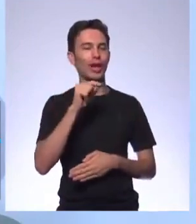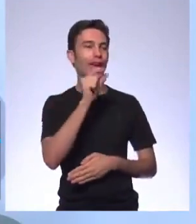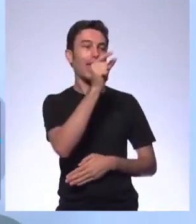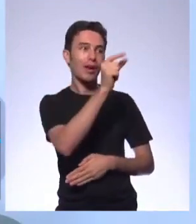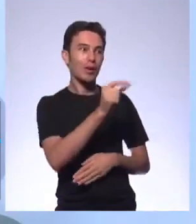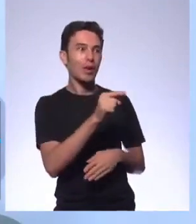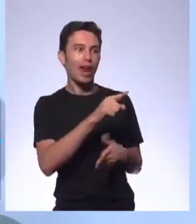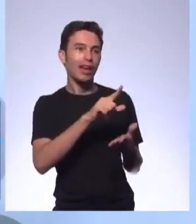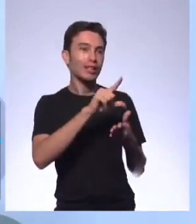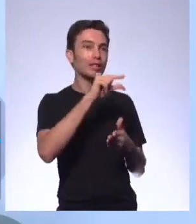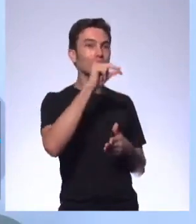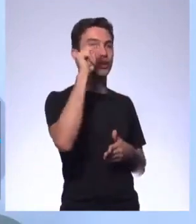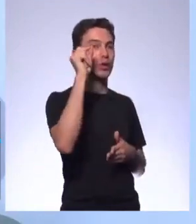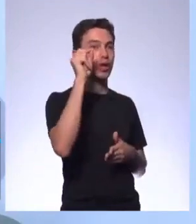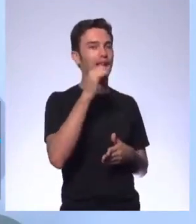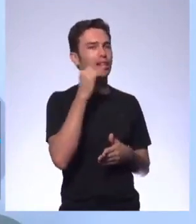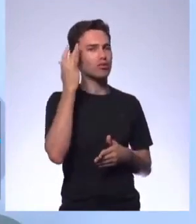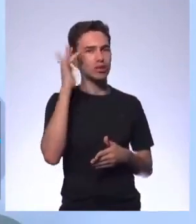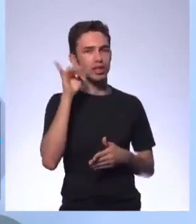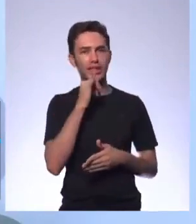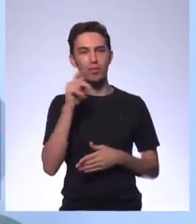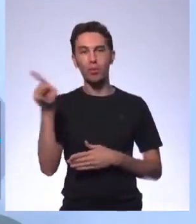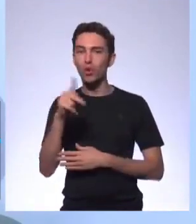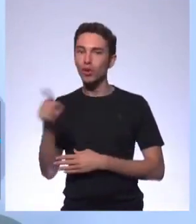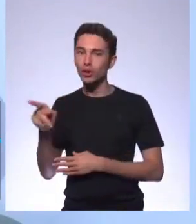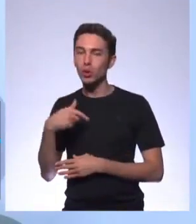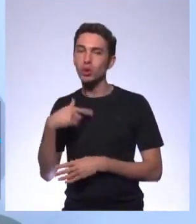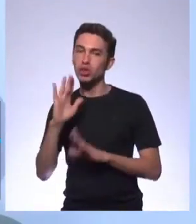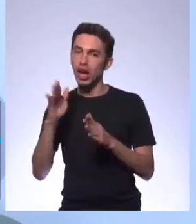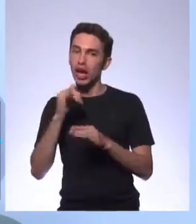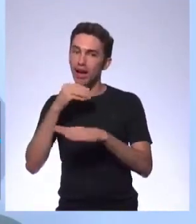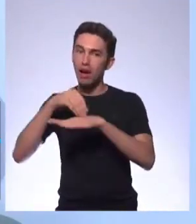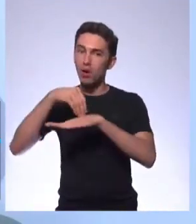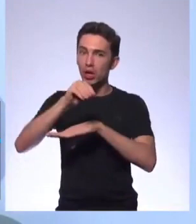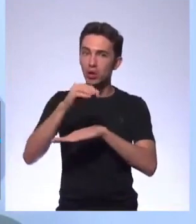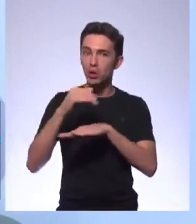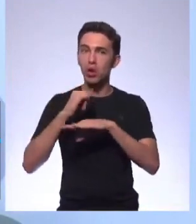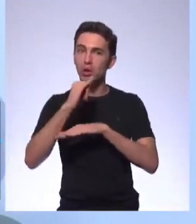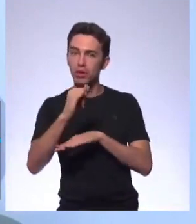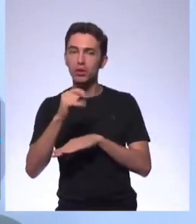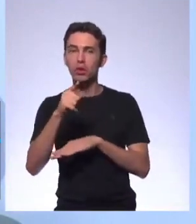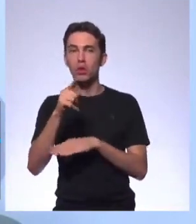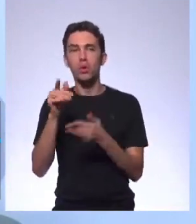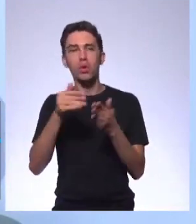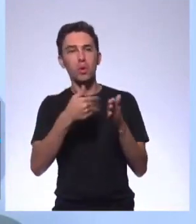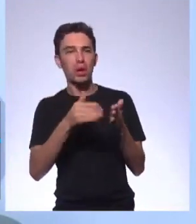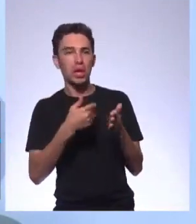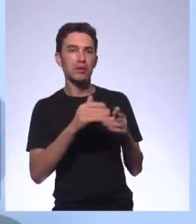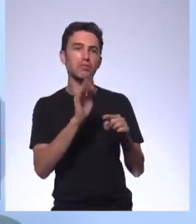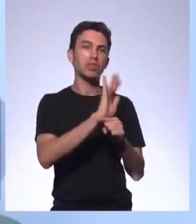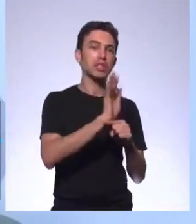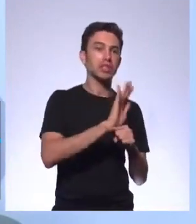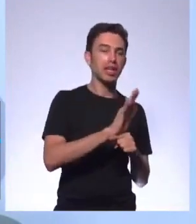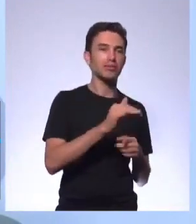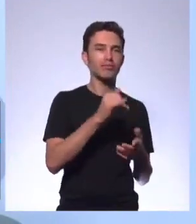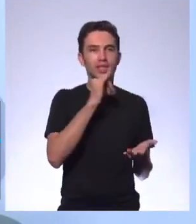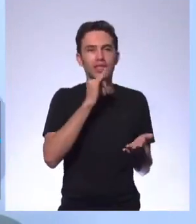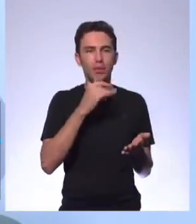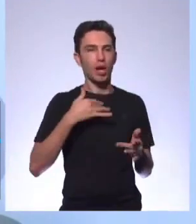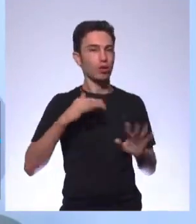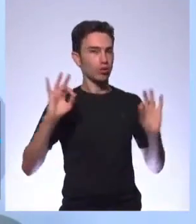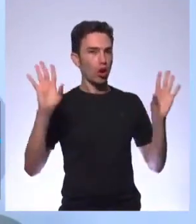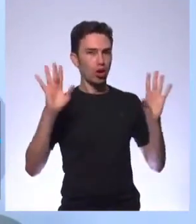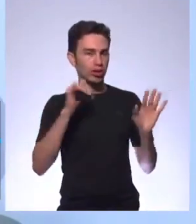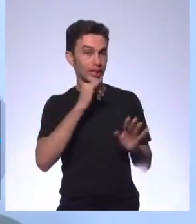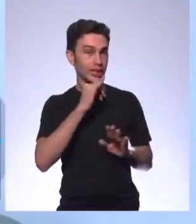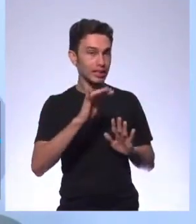eu não sei se o professor já te orientou, né? Sobre um filme, ou falou para você escolher, ou sobre um livro. Então, você, ah, eu gosto, eu estou dando um exemplo,